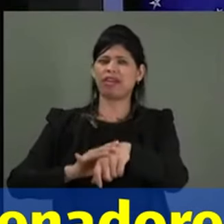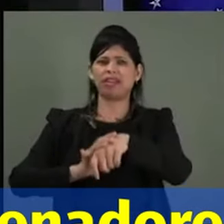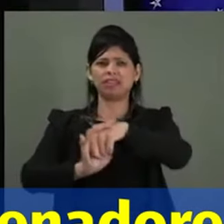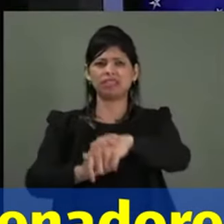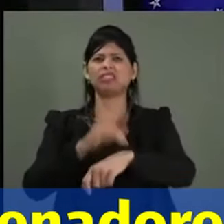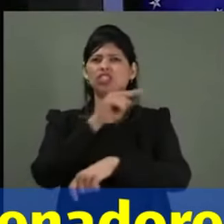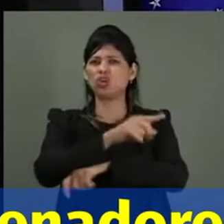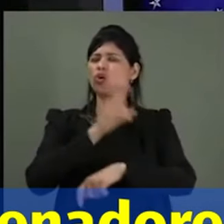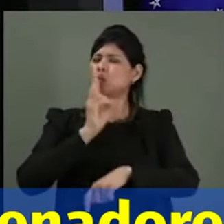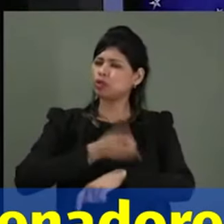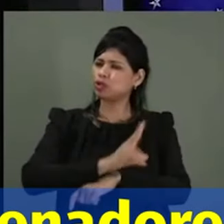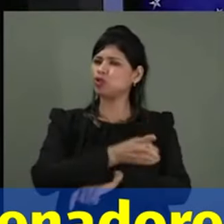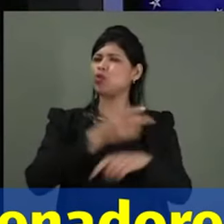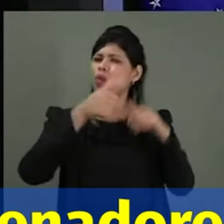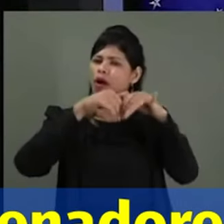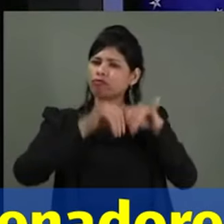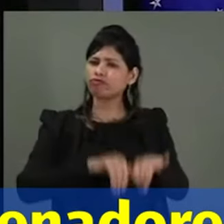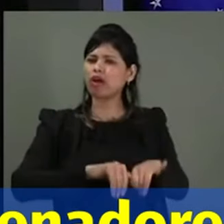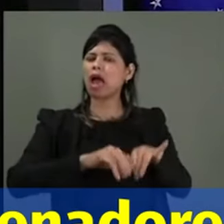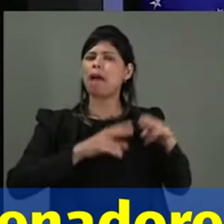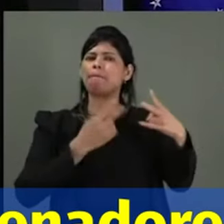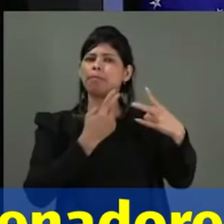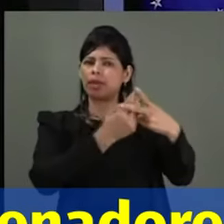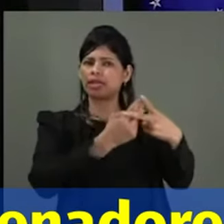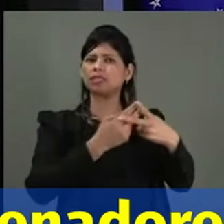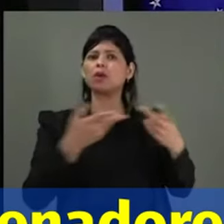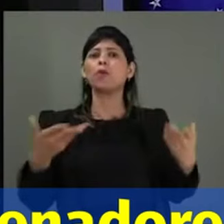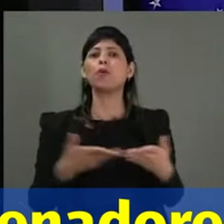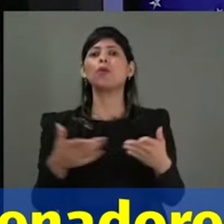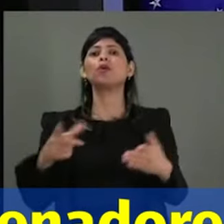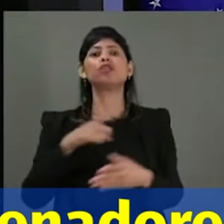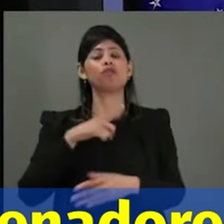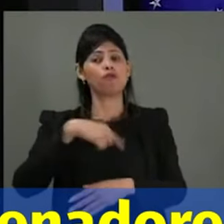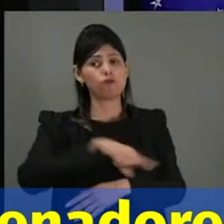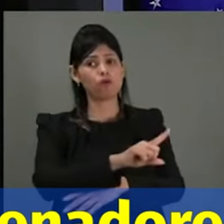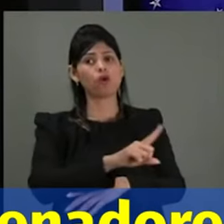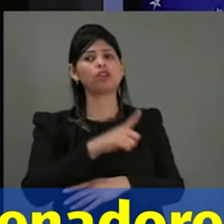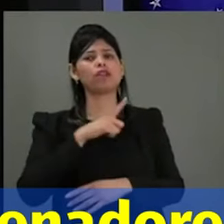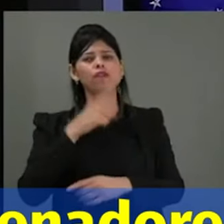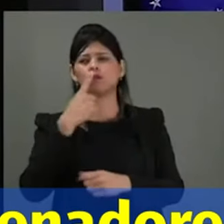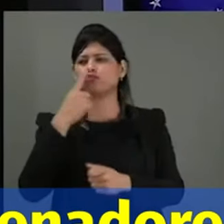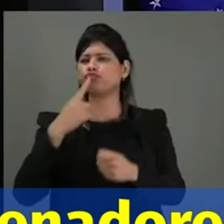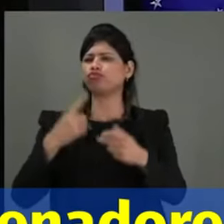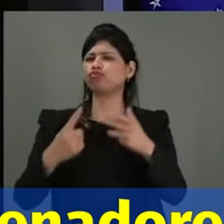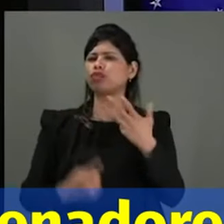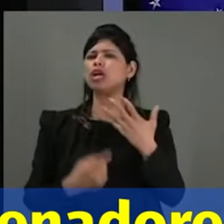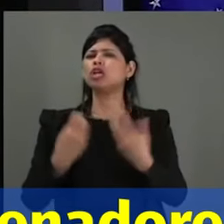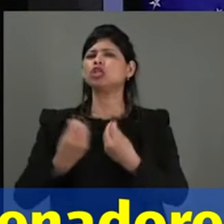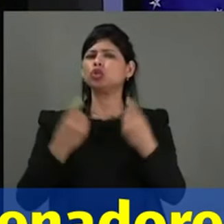parentes, hoje, advogados, denunciar todo tipo de arbitrariedade.